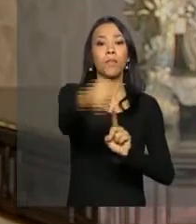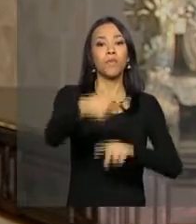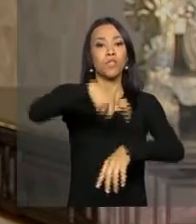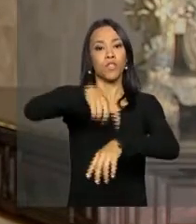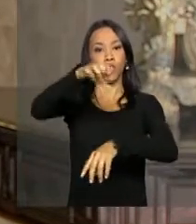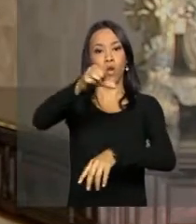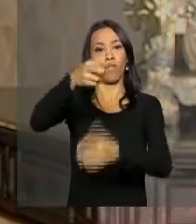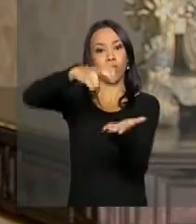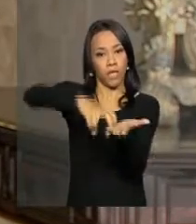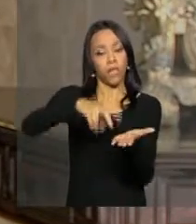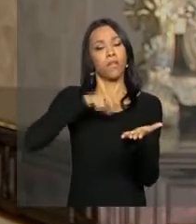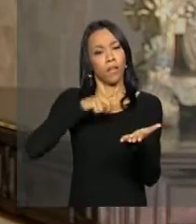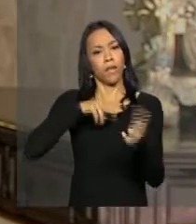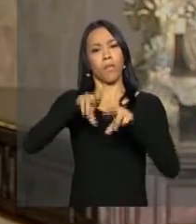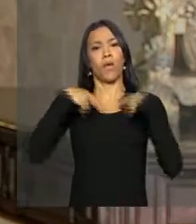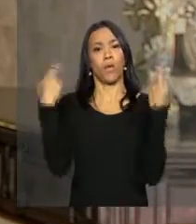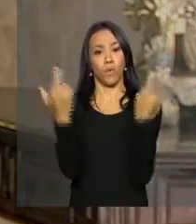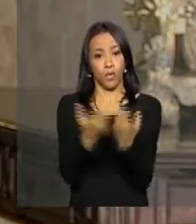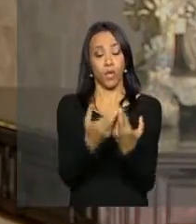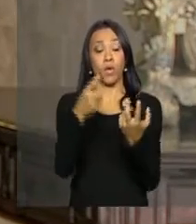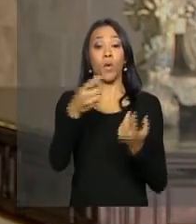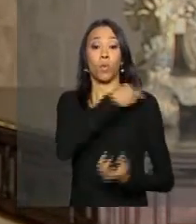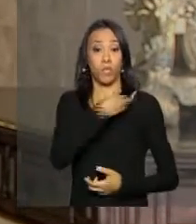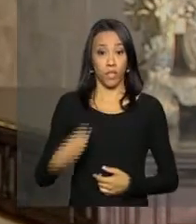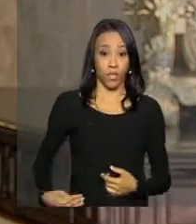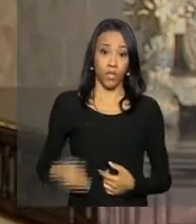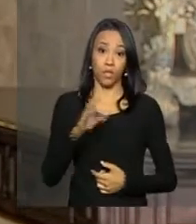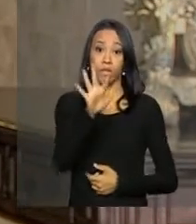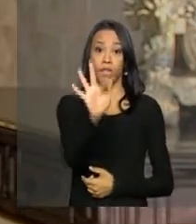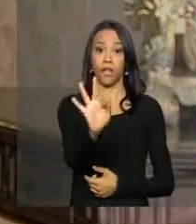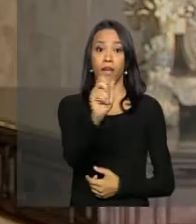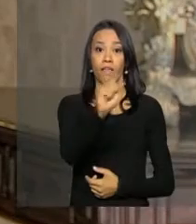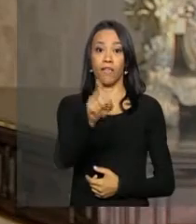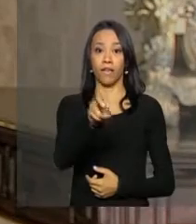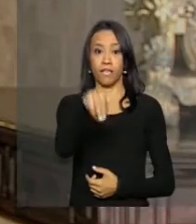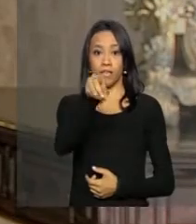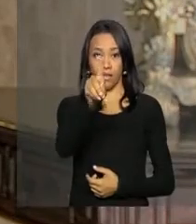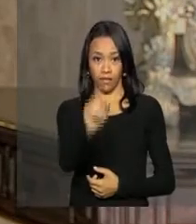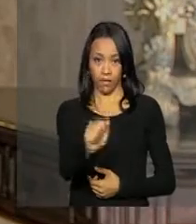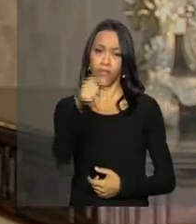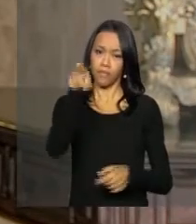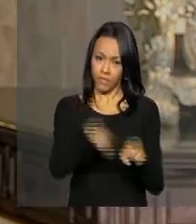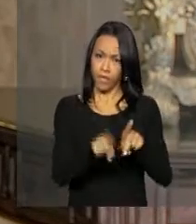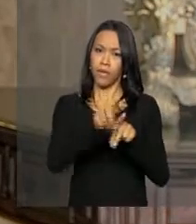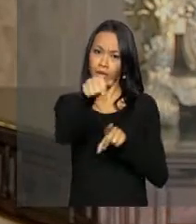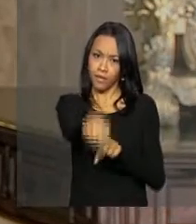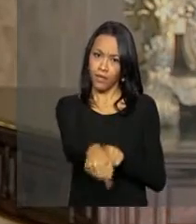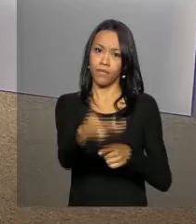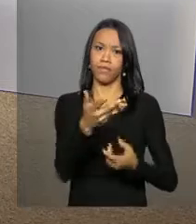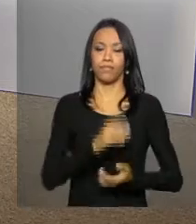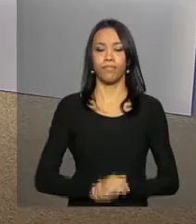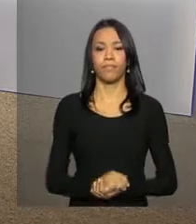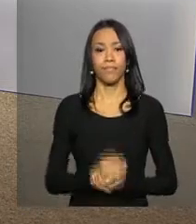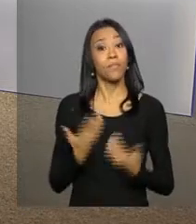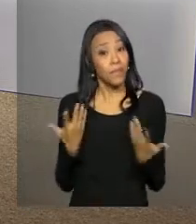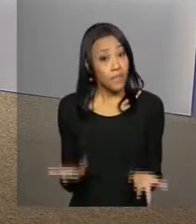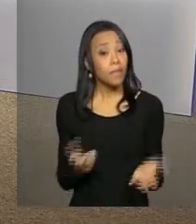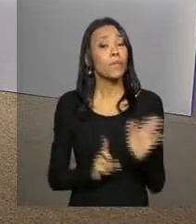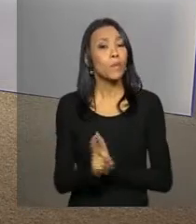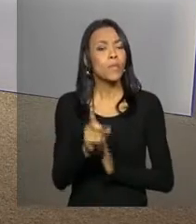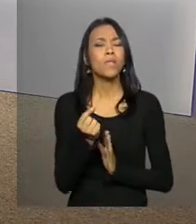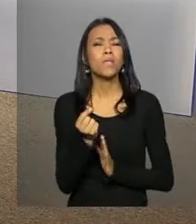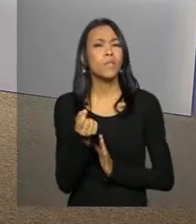Dilma se reúne com o ministro da Fazenda, ministro Nelson Barbosa, também aqui no Palácio do Planalto. Daniela? Pois é, João Pedro,